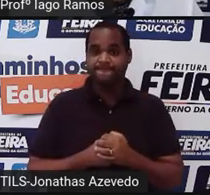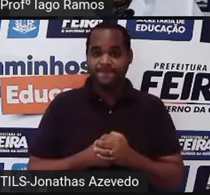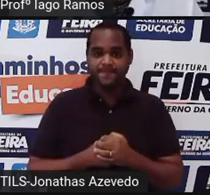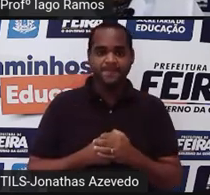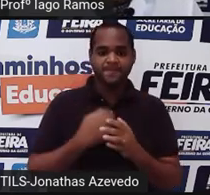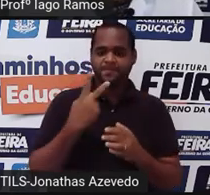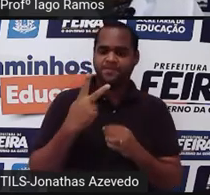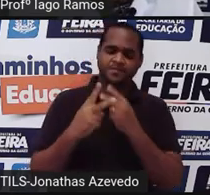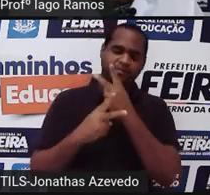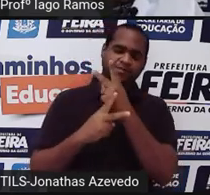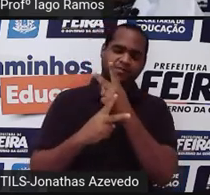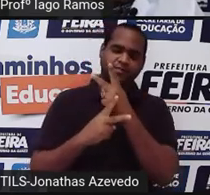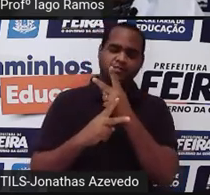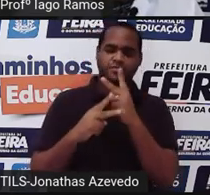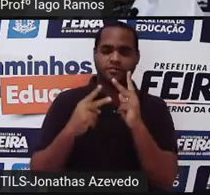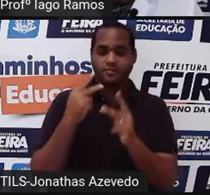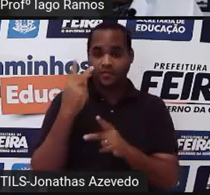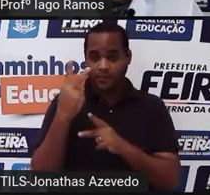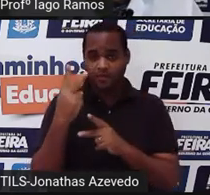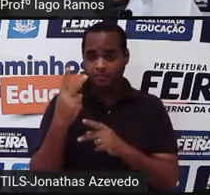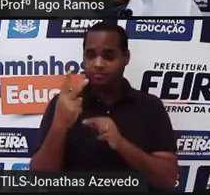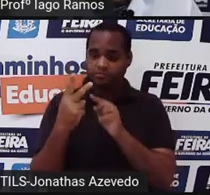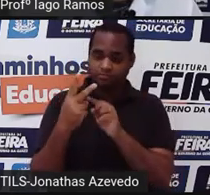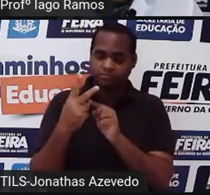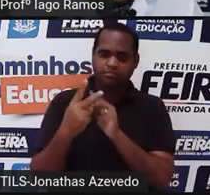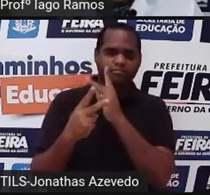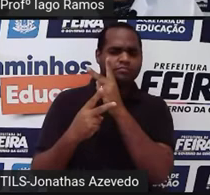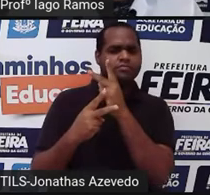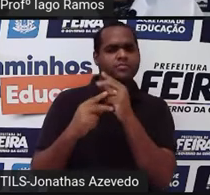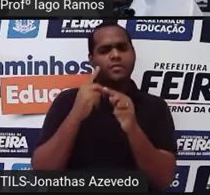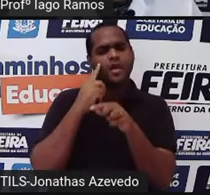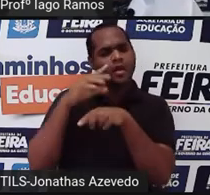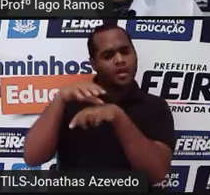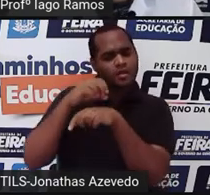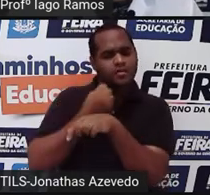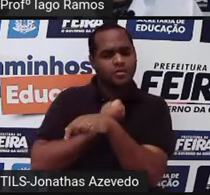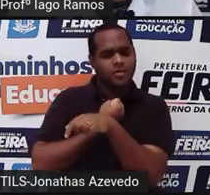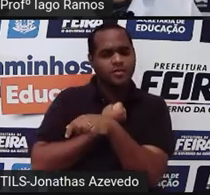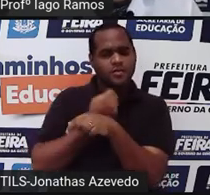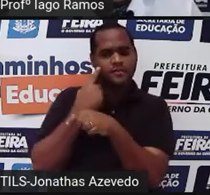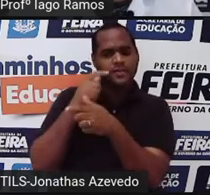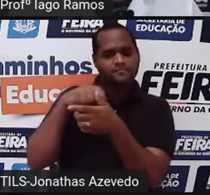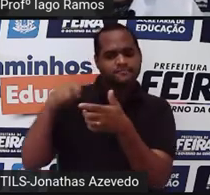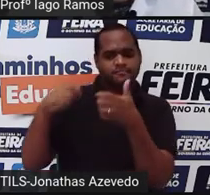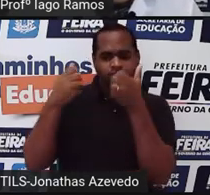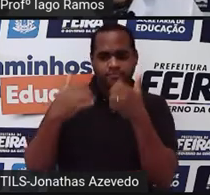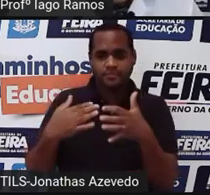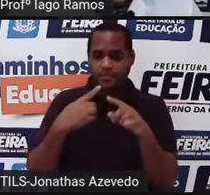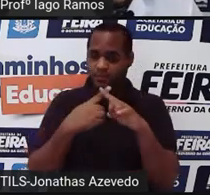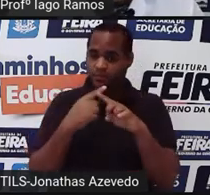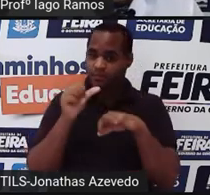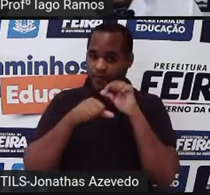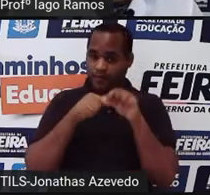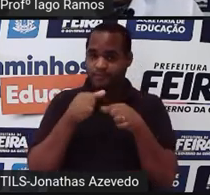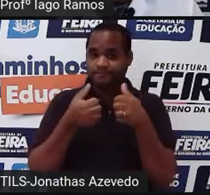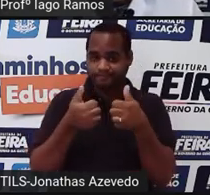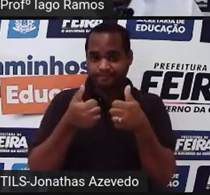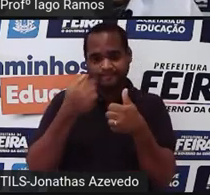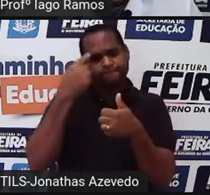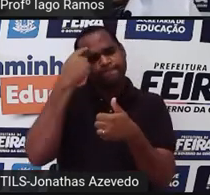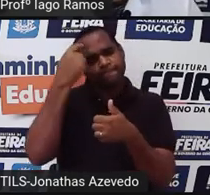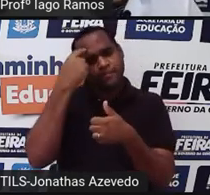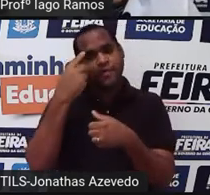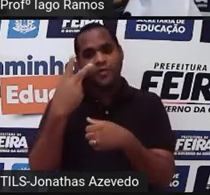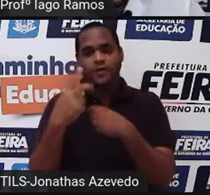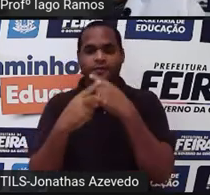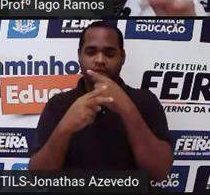2 elevado a 2, o 2 expoente de cima diz assim, pega esse número aí embaixo, escreve 2 vezes e multiplica. Então, 2 vezes